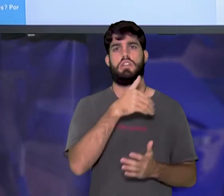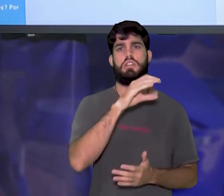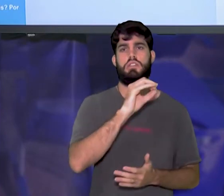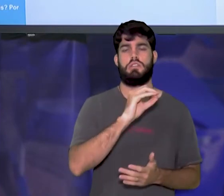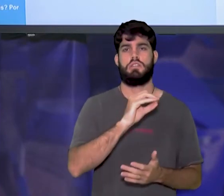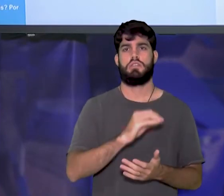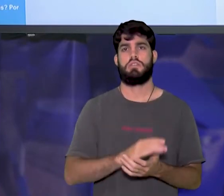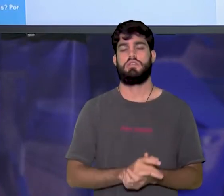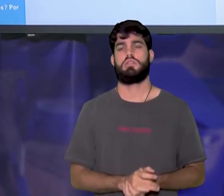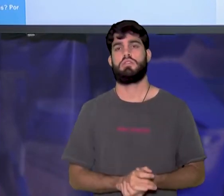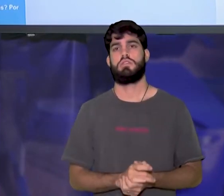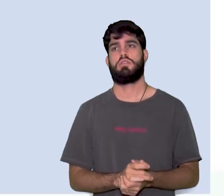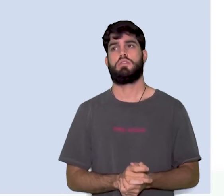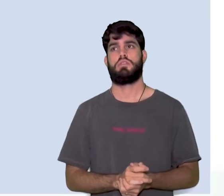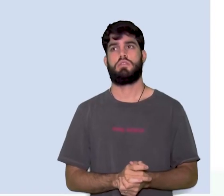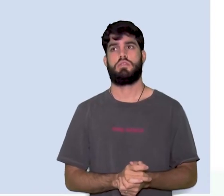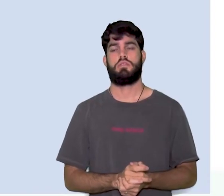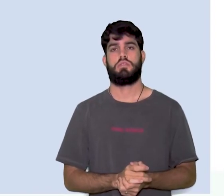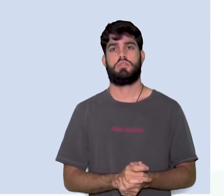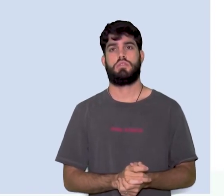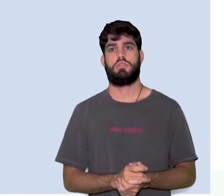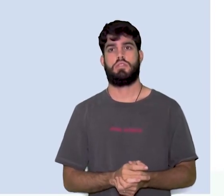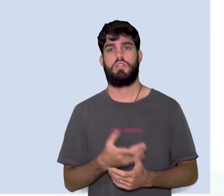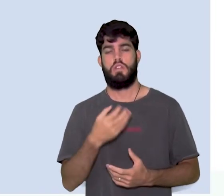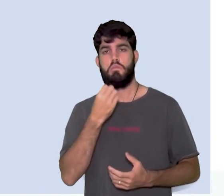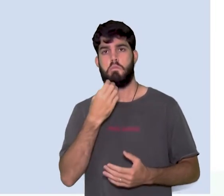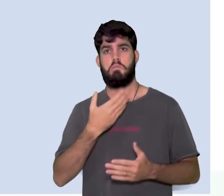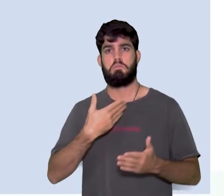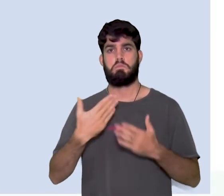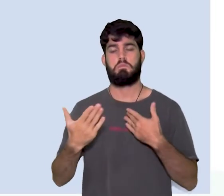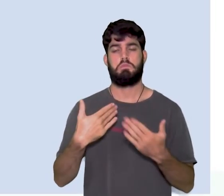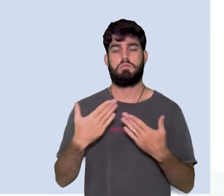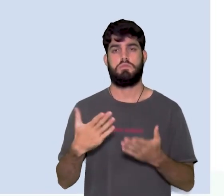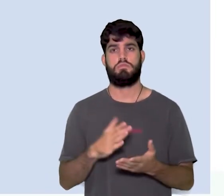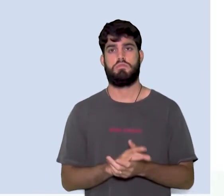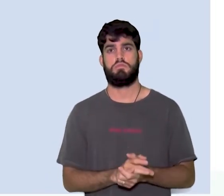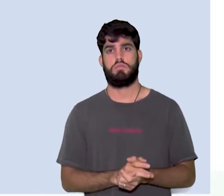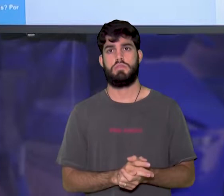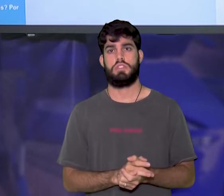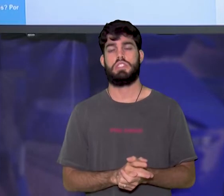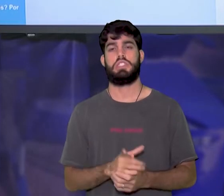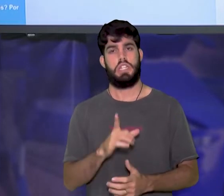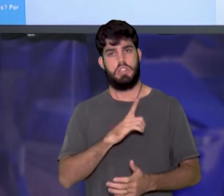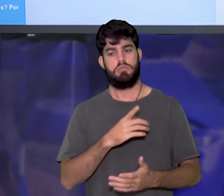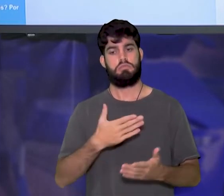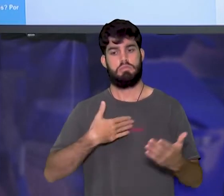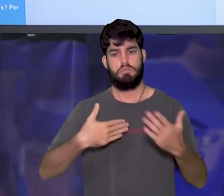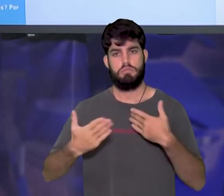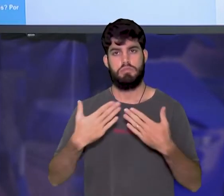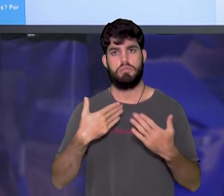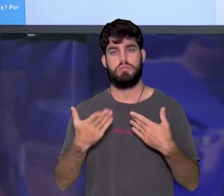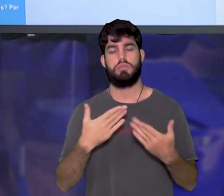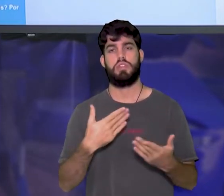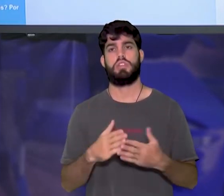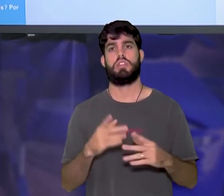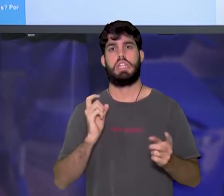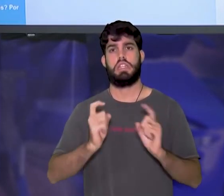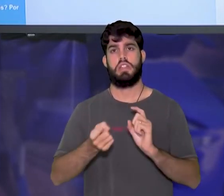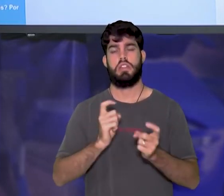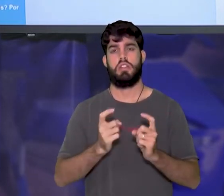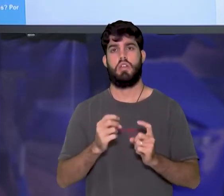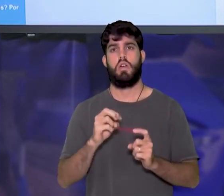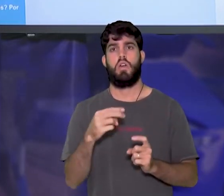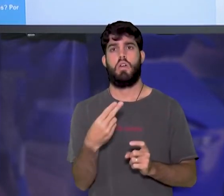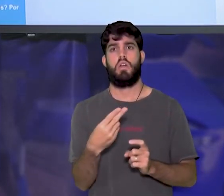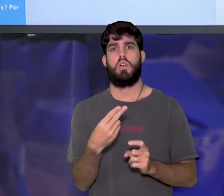justificaria? O debate foi fluente? E aí, houve a fluência? Fluiu ou ficou uma